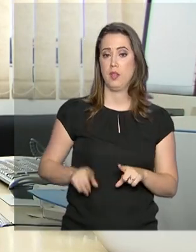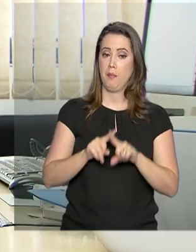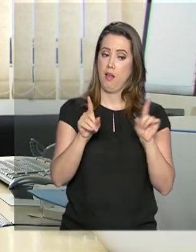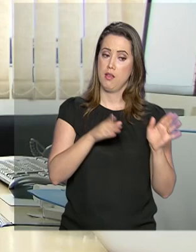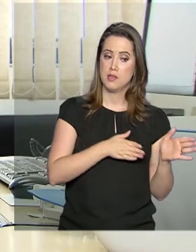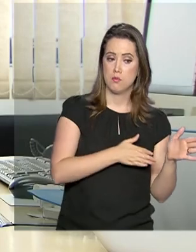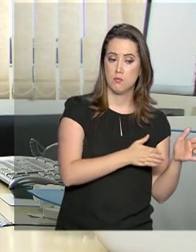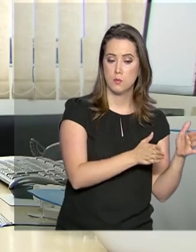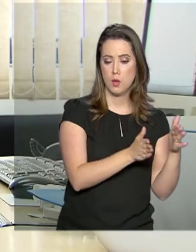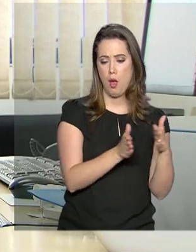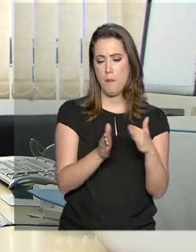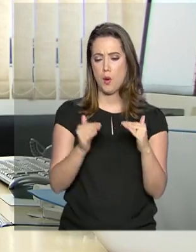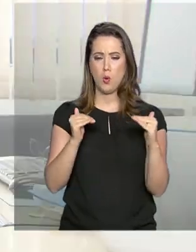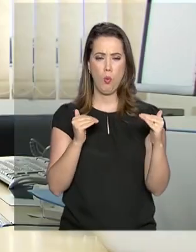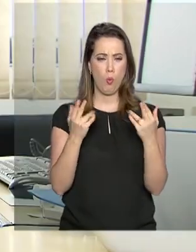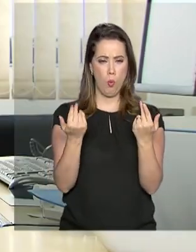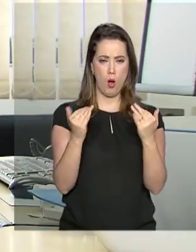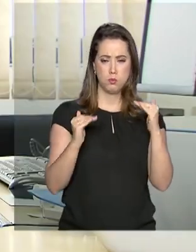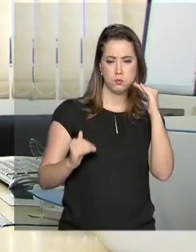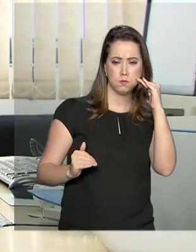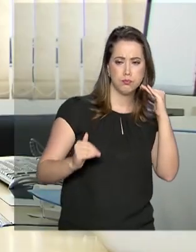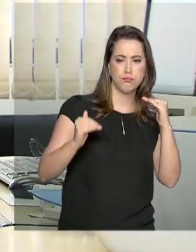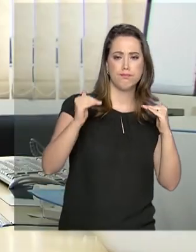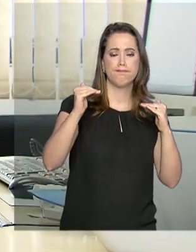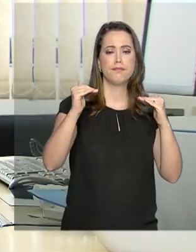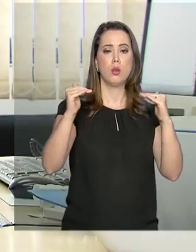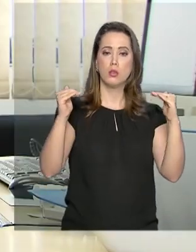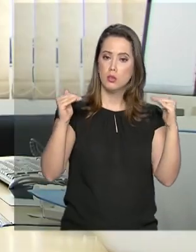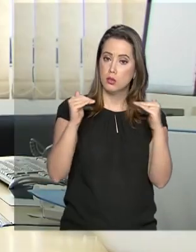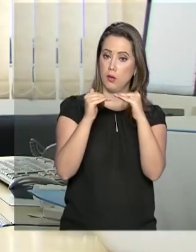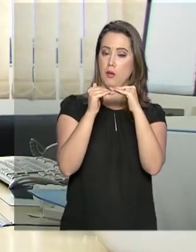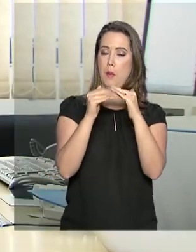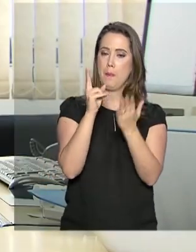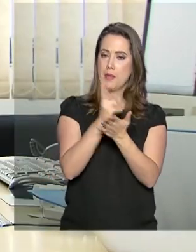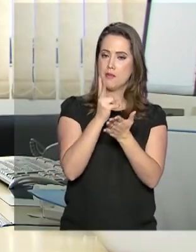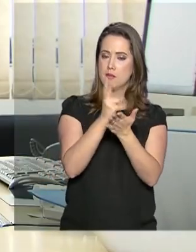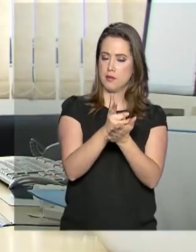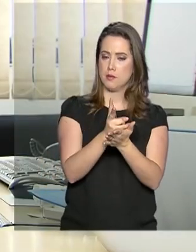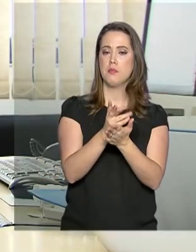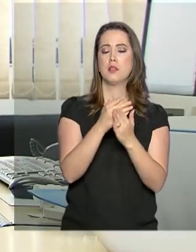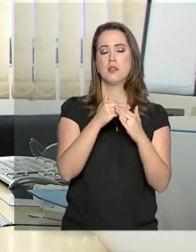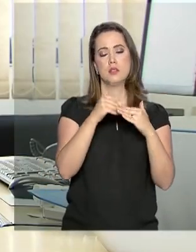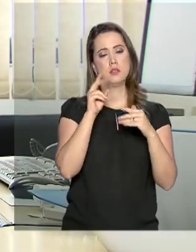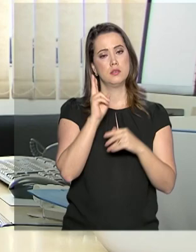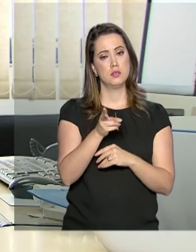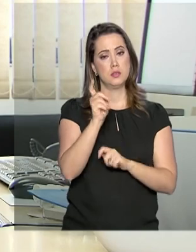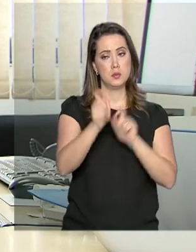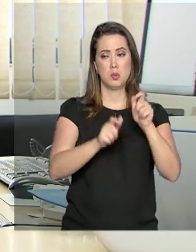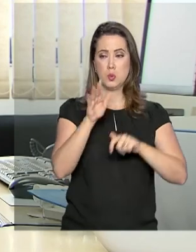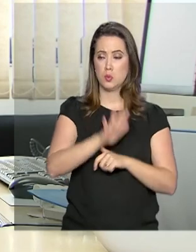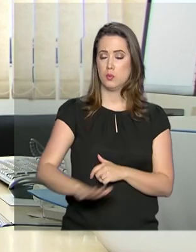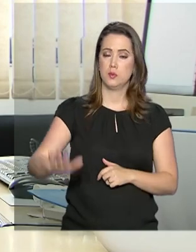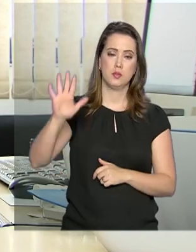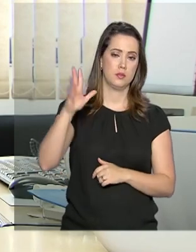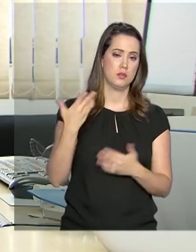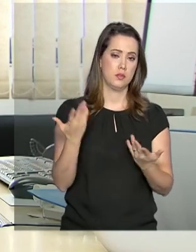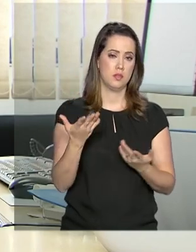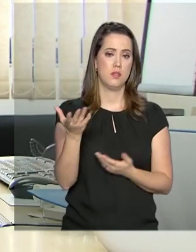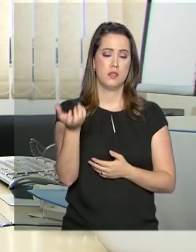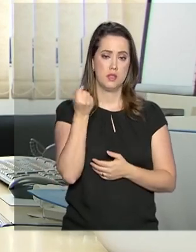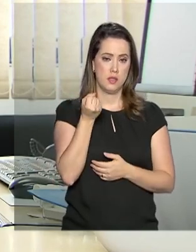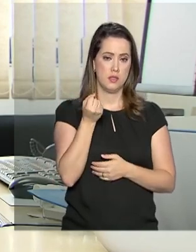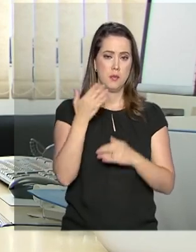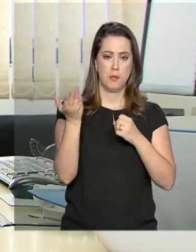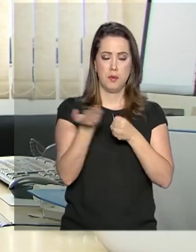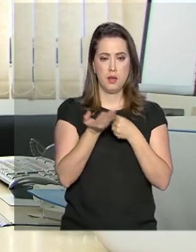regras dos trabalhadores da iniciativa privada. Essa regra vai ser a mesma daqui para frente para todos os trabalhadores. Você vai receber